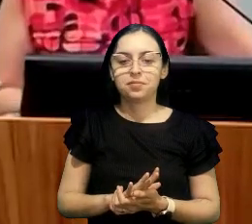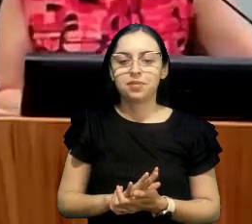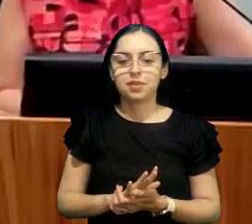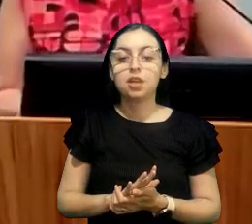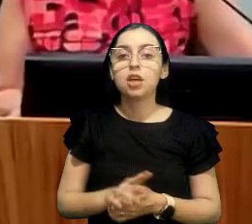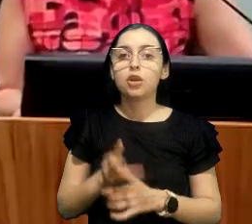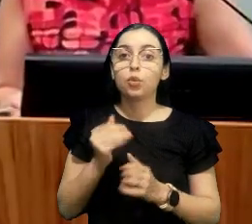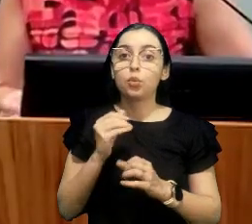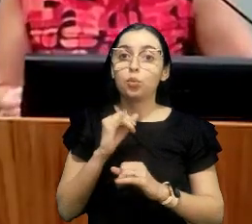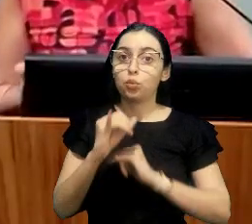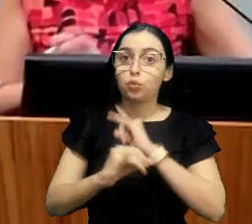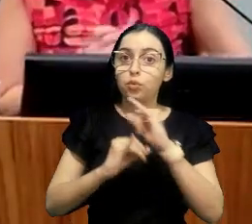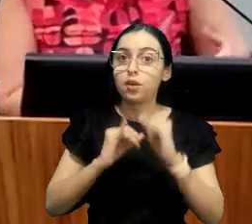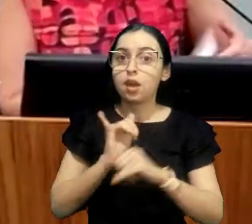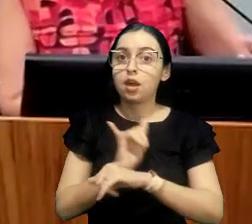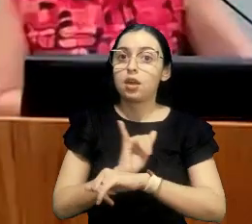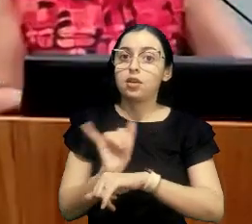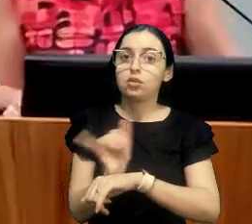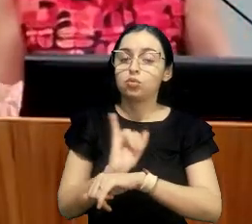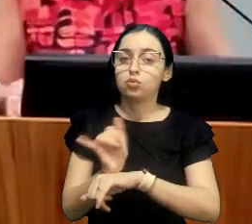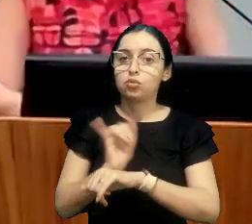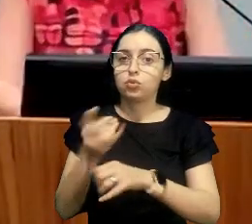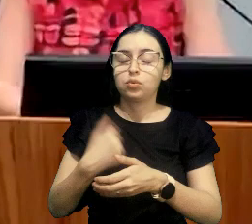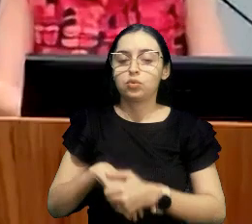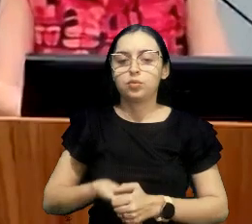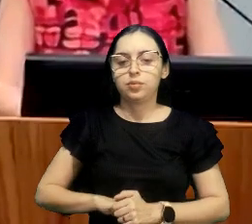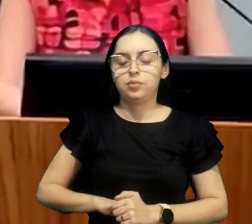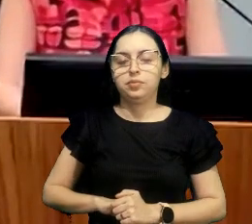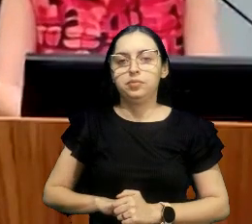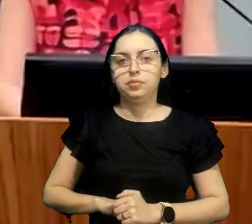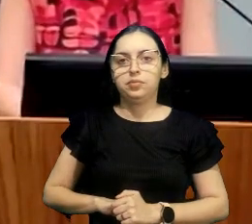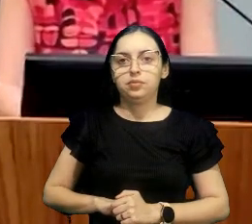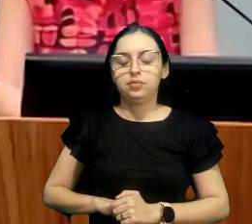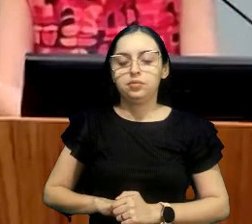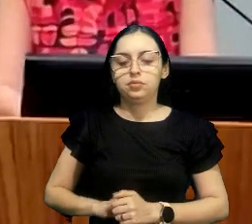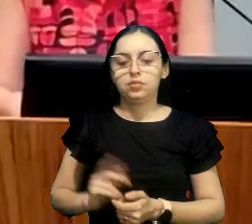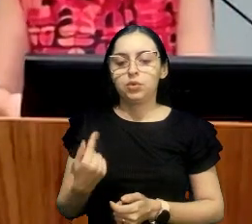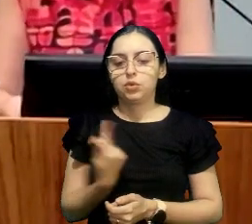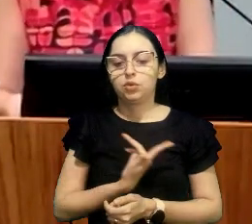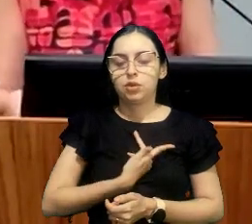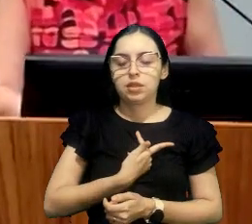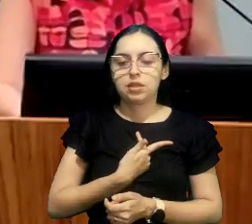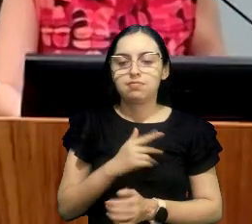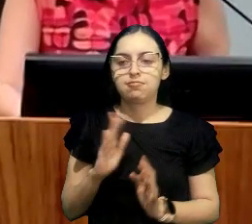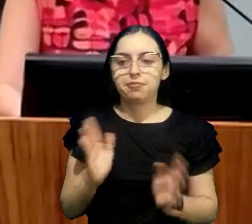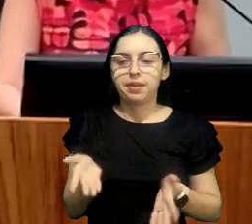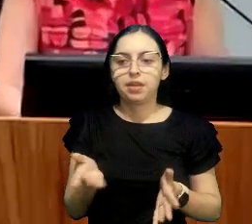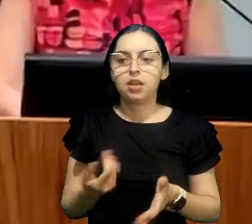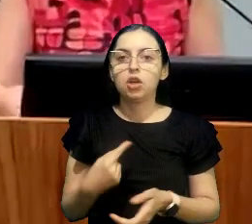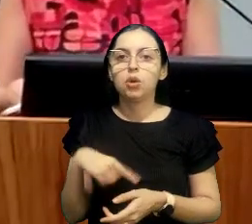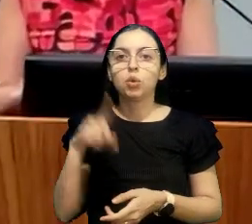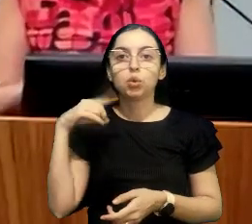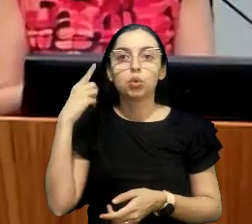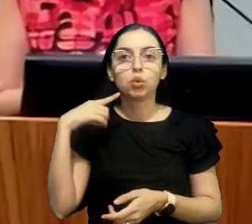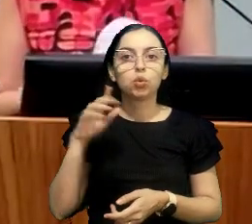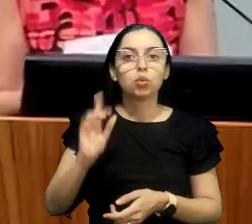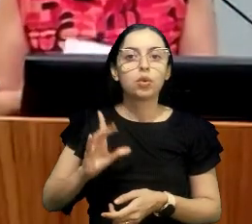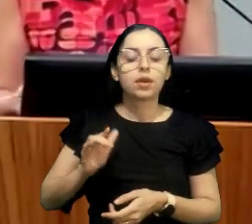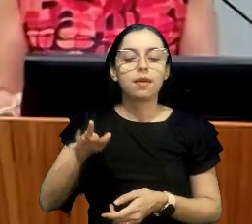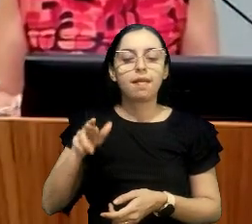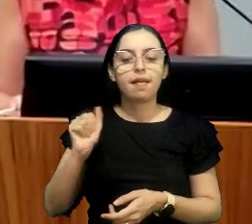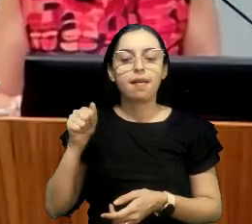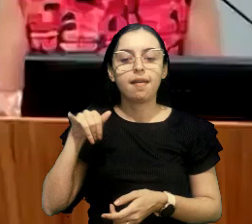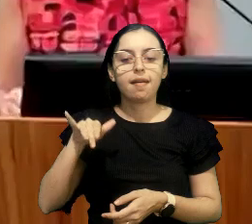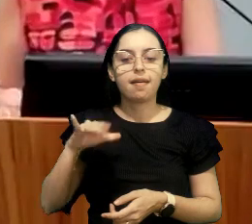transmitido pelo YouTube, né? Então, nós estamos aqui, eu, doutora Raiclé e